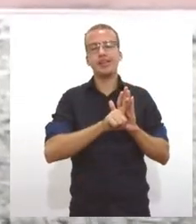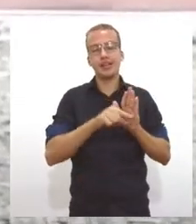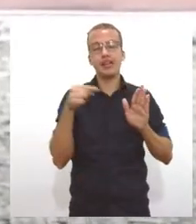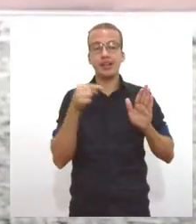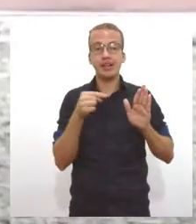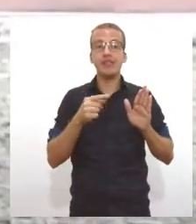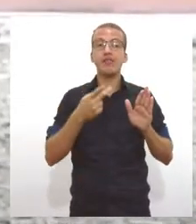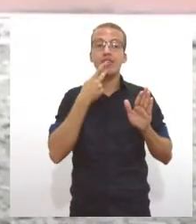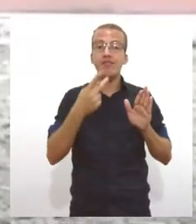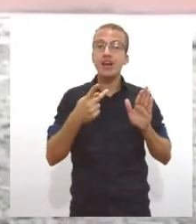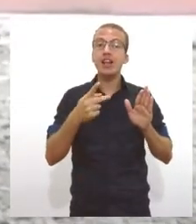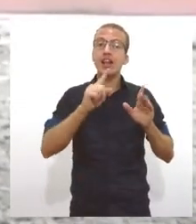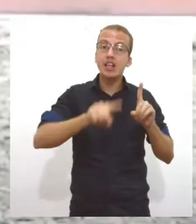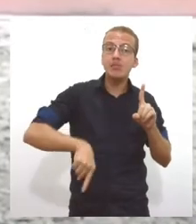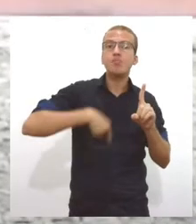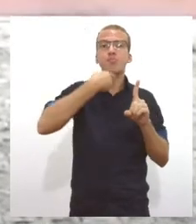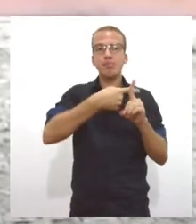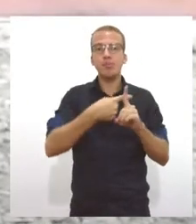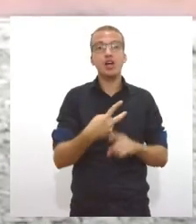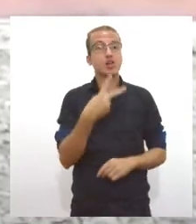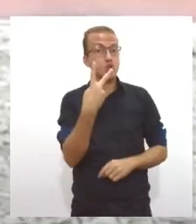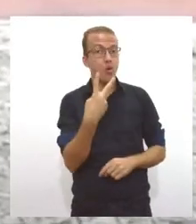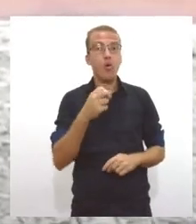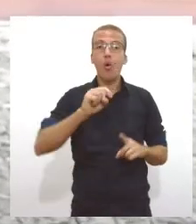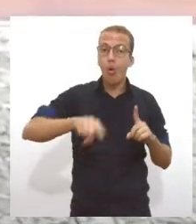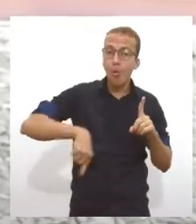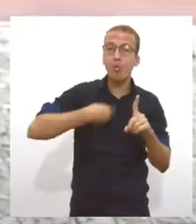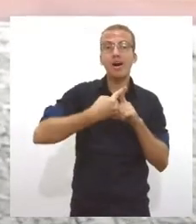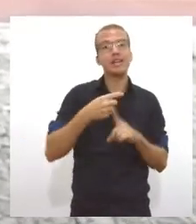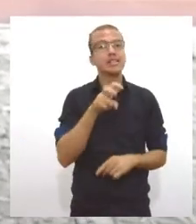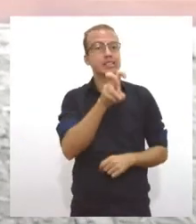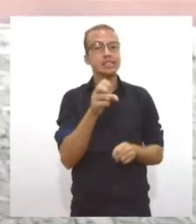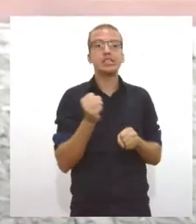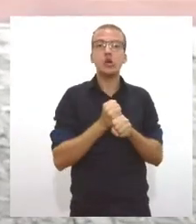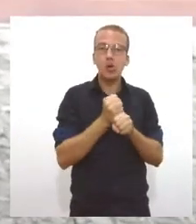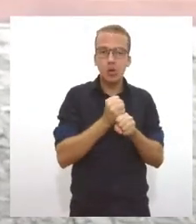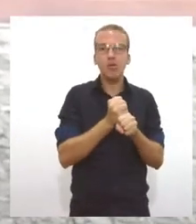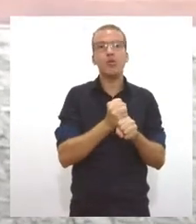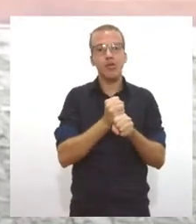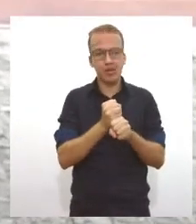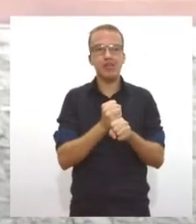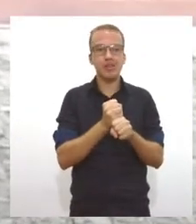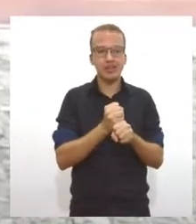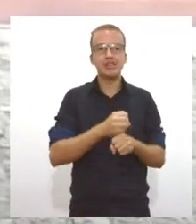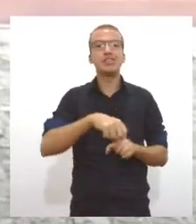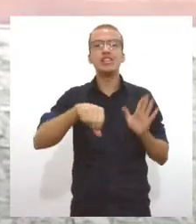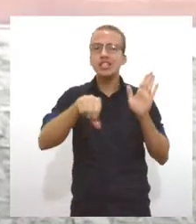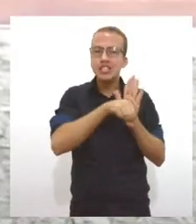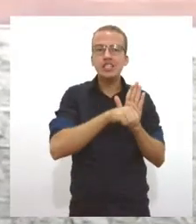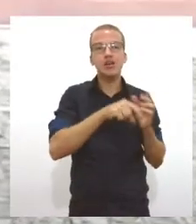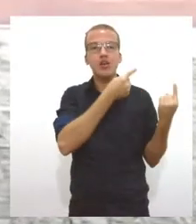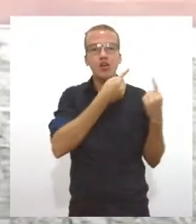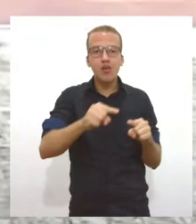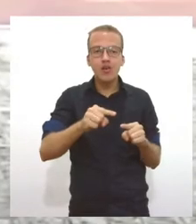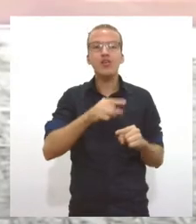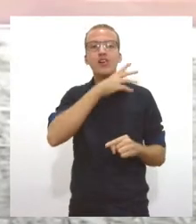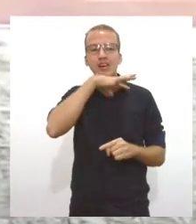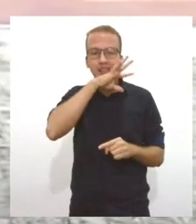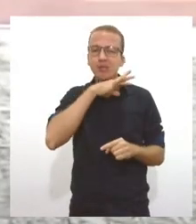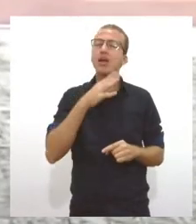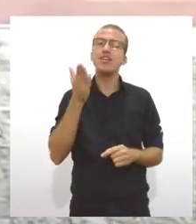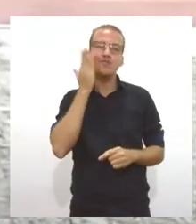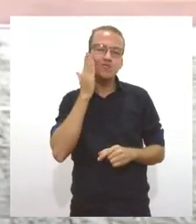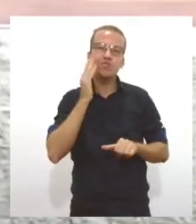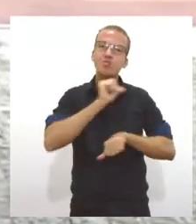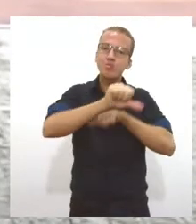de 2 a 5 anos quem comete crimes com os animais de cadeia. As coisas mudaram e vão mudar para melhor cada vez mais. E